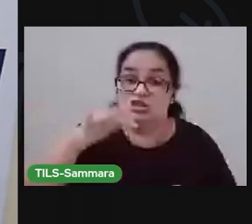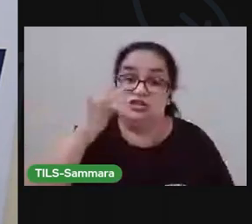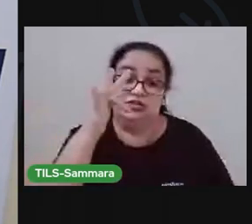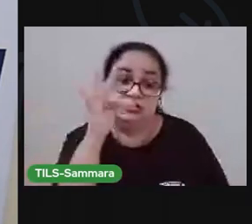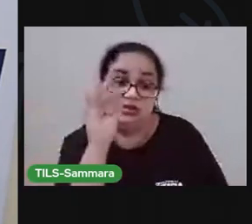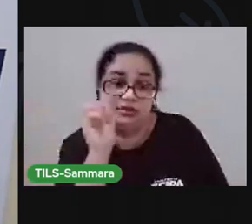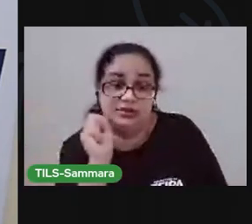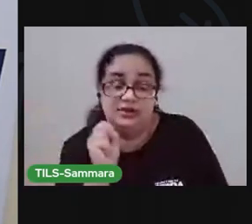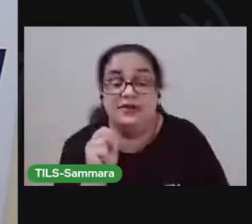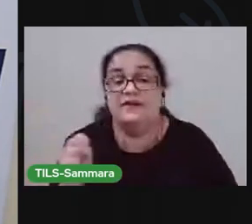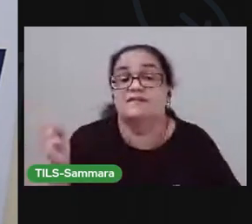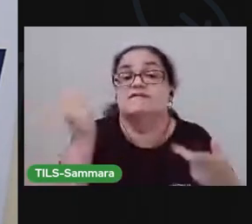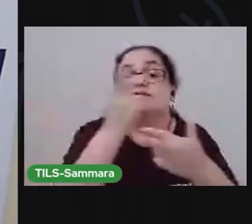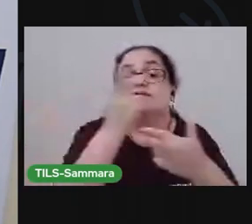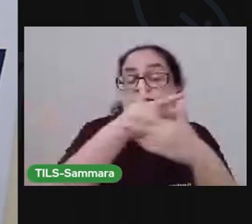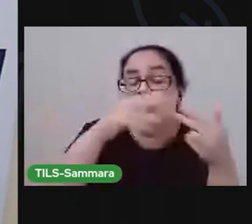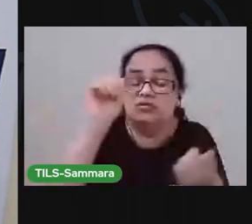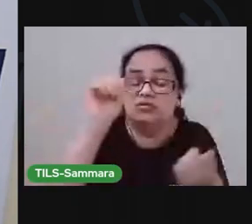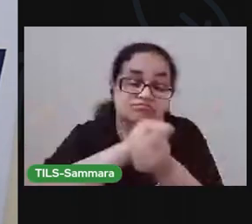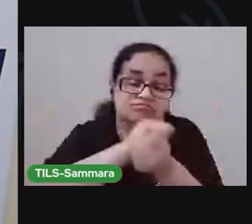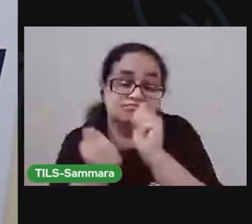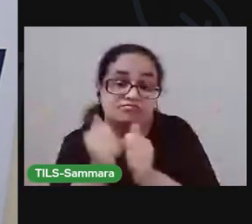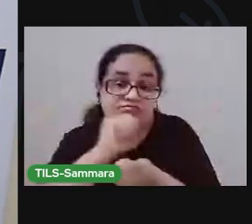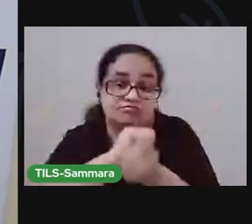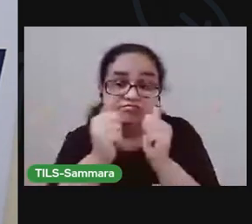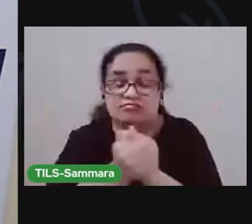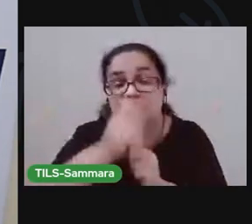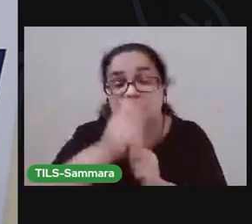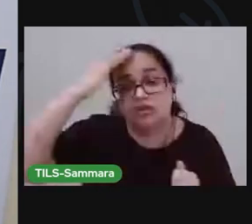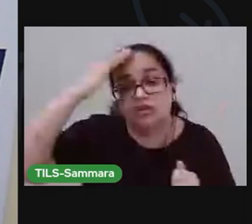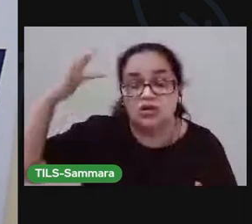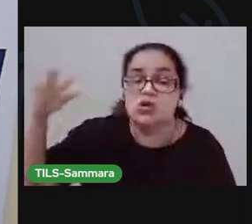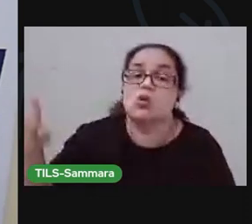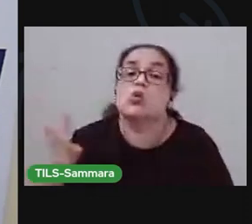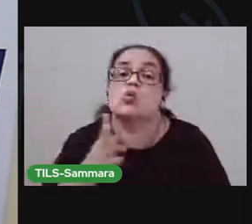Temos vários artistas. Vocês conhecem algum?